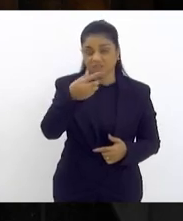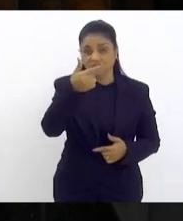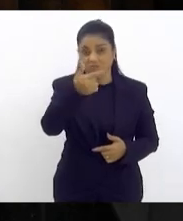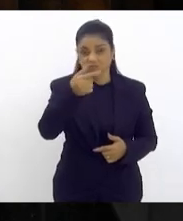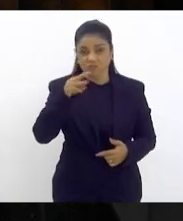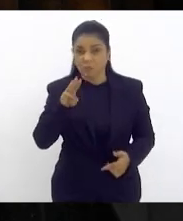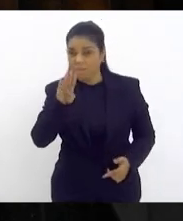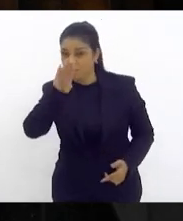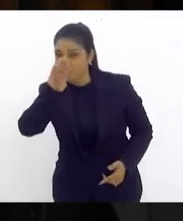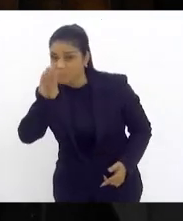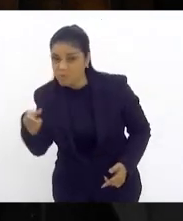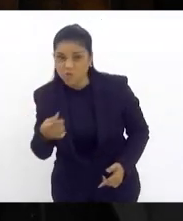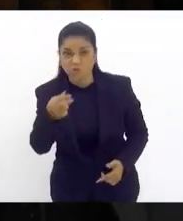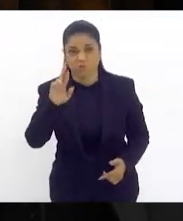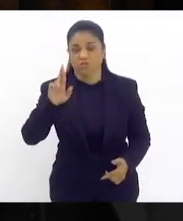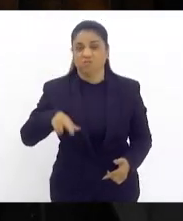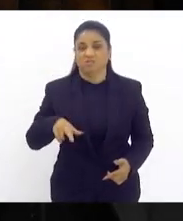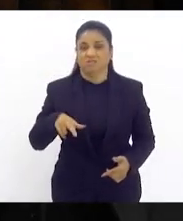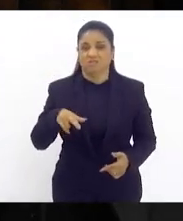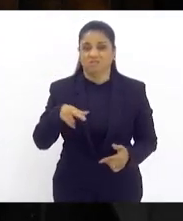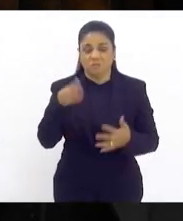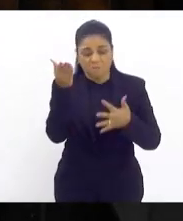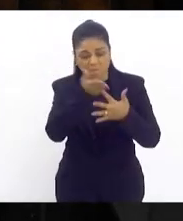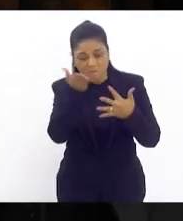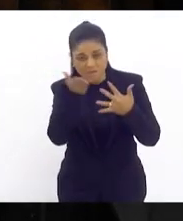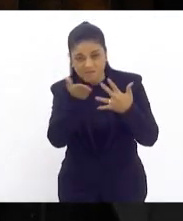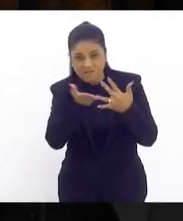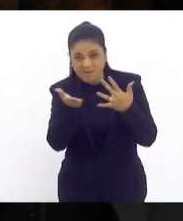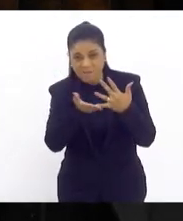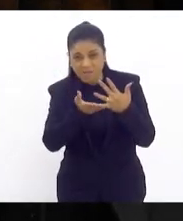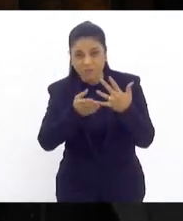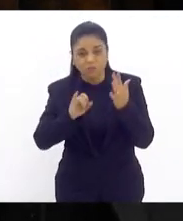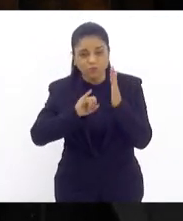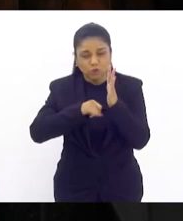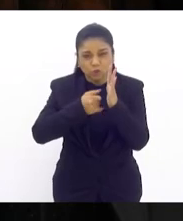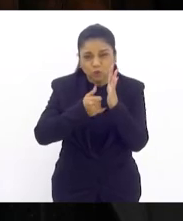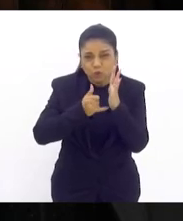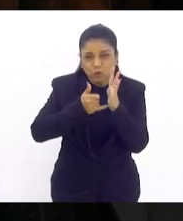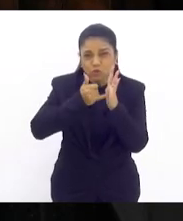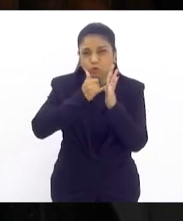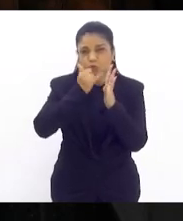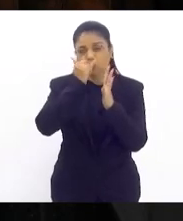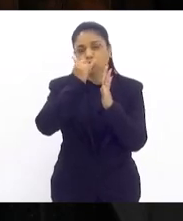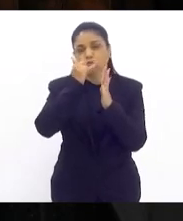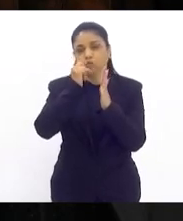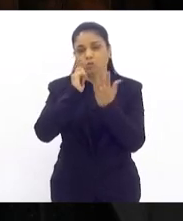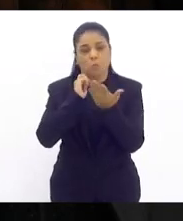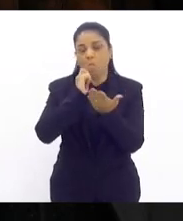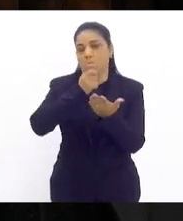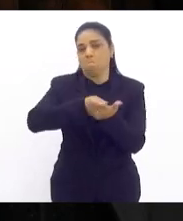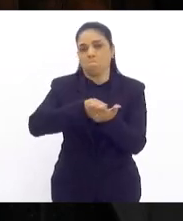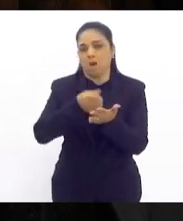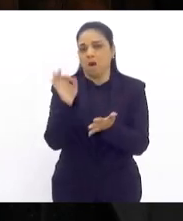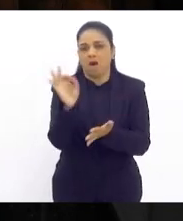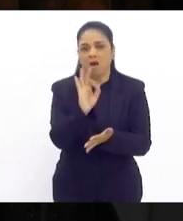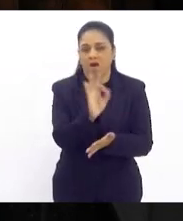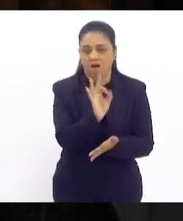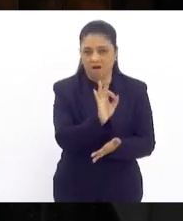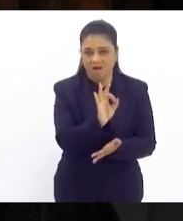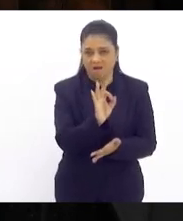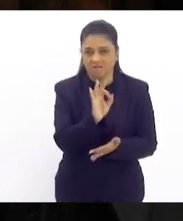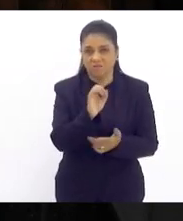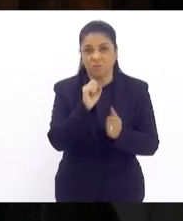de parcelamentos e juros que não estão sendo pagos. Então o poder